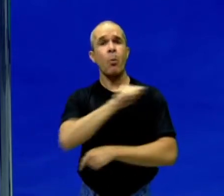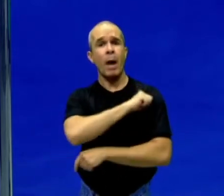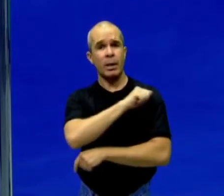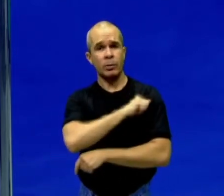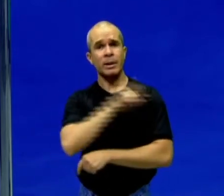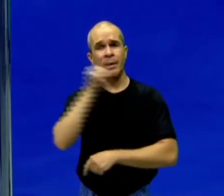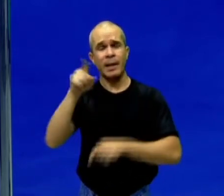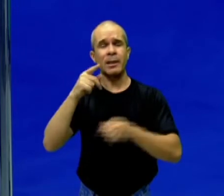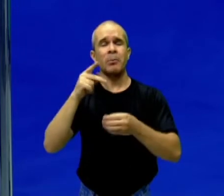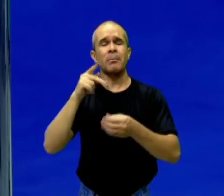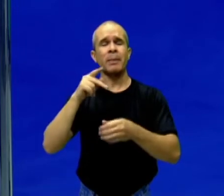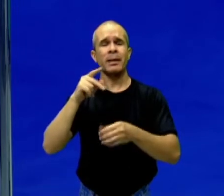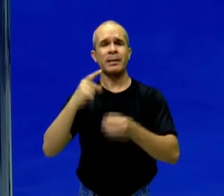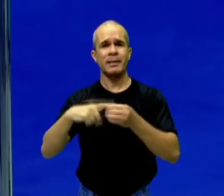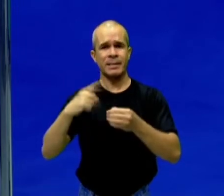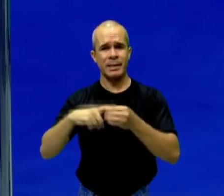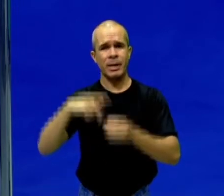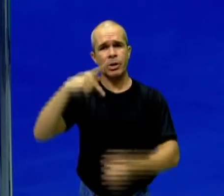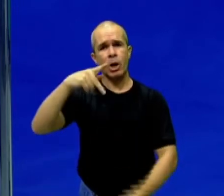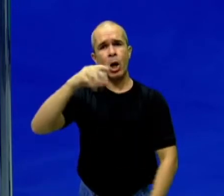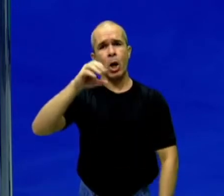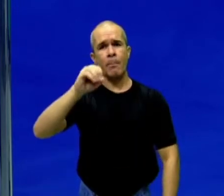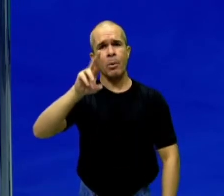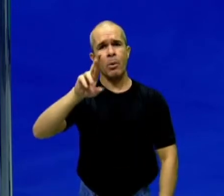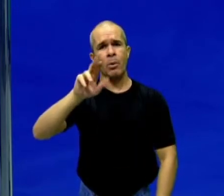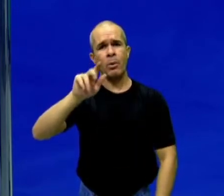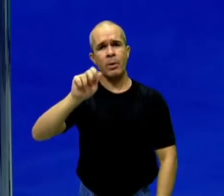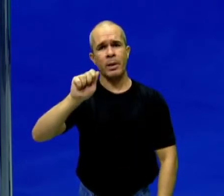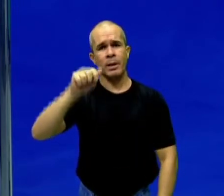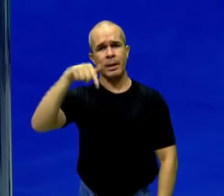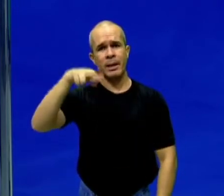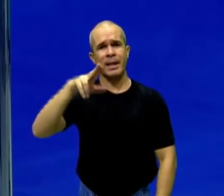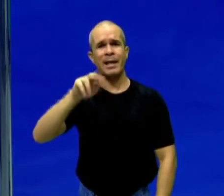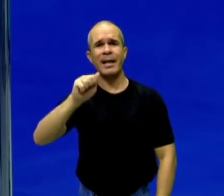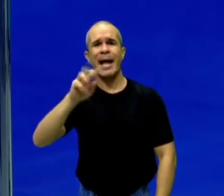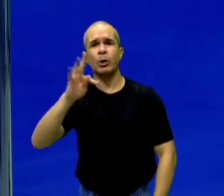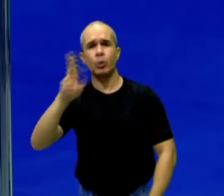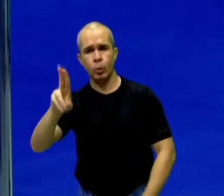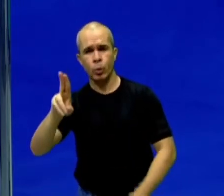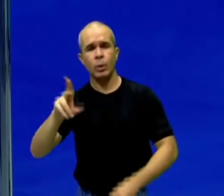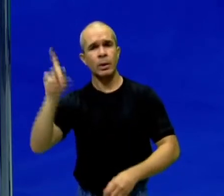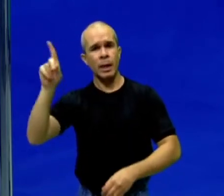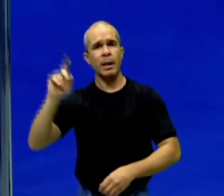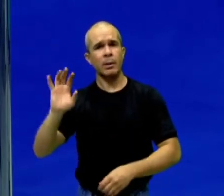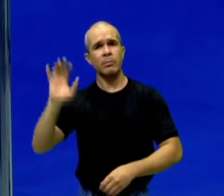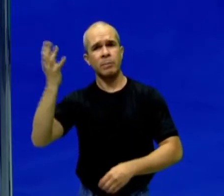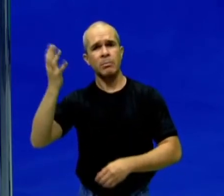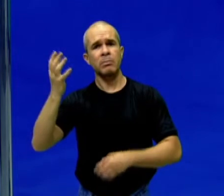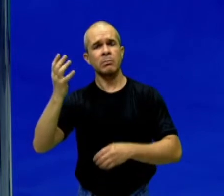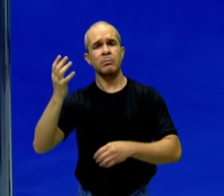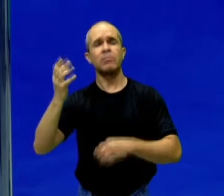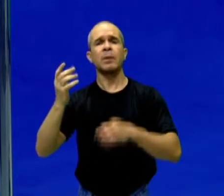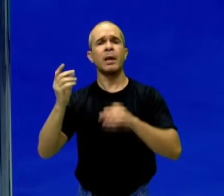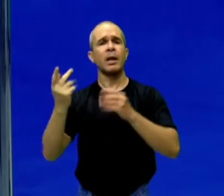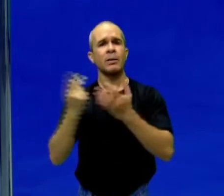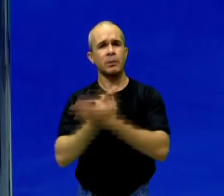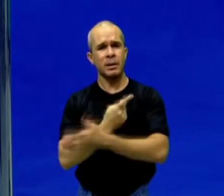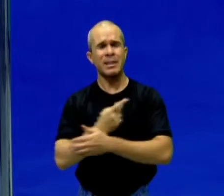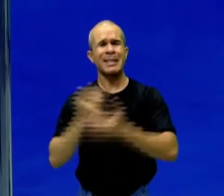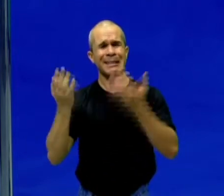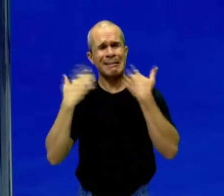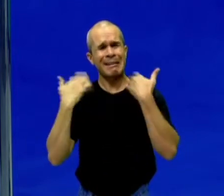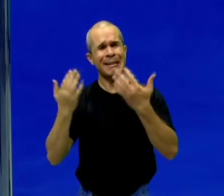cidade de Porongatu, Lívia. Essa aluna, ela me disse que o tempo lá em Porongatu é um tempo bem assim